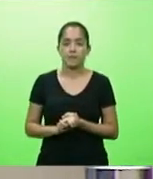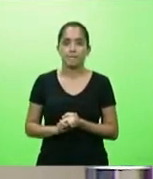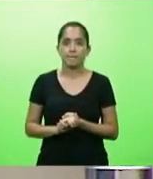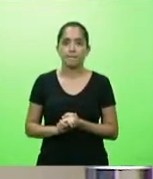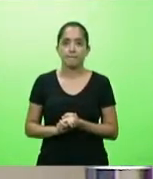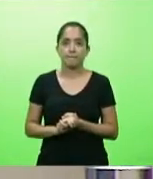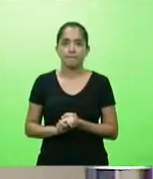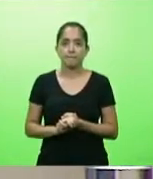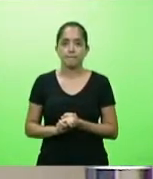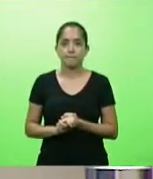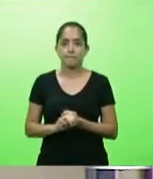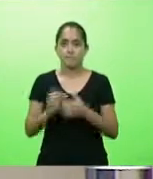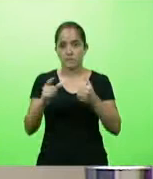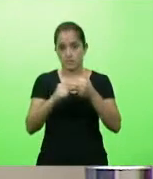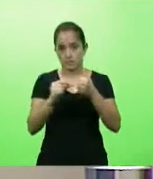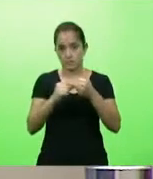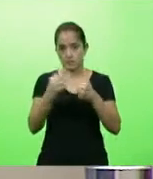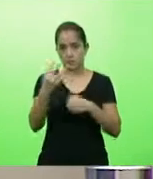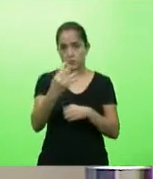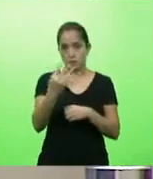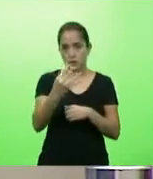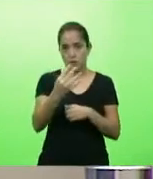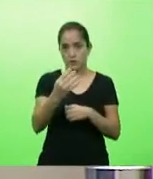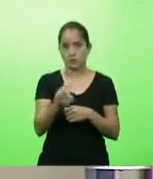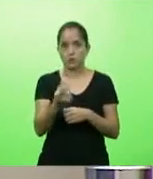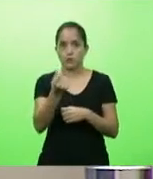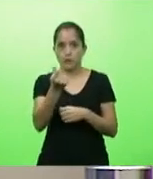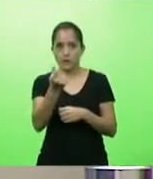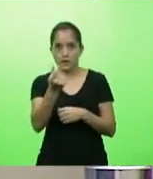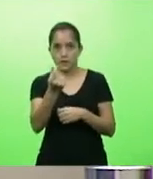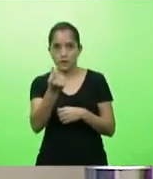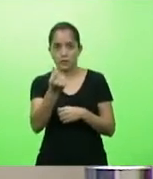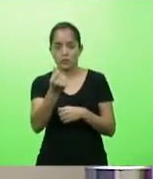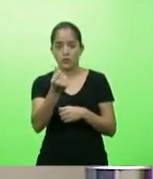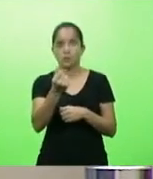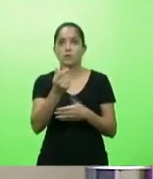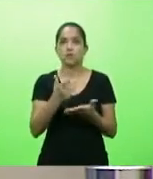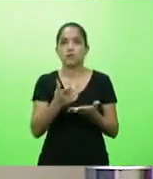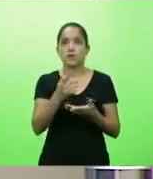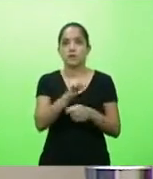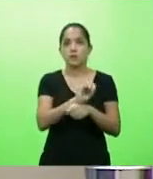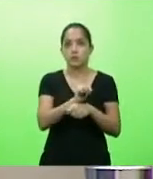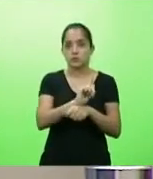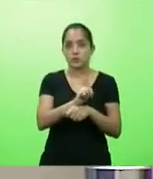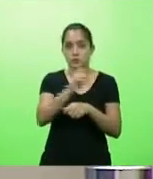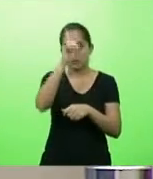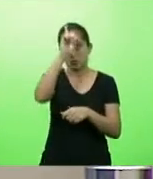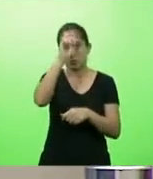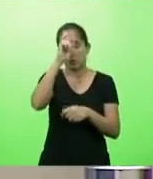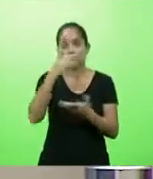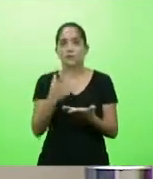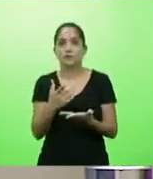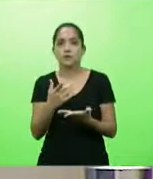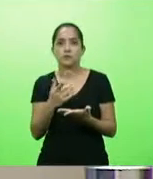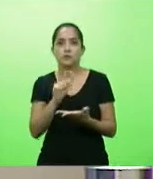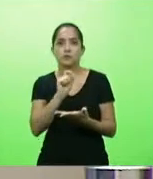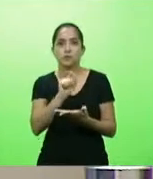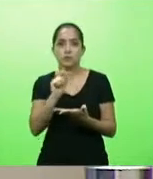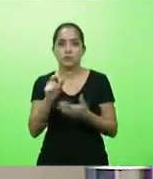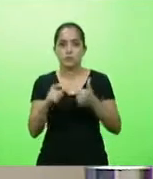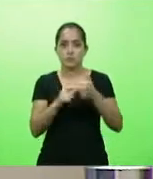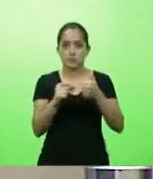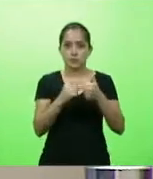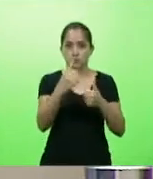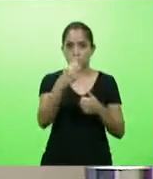E artigo 4º, o valor da retribuição por gestão hospitalar de que trata o artigo